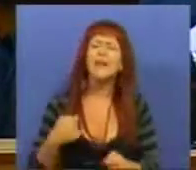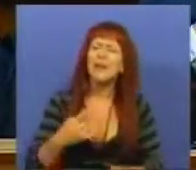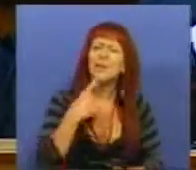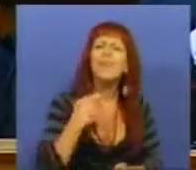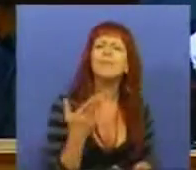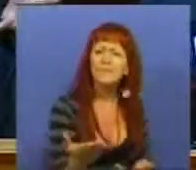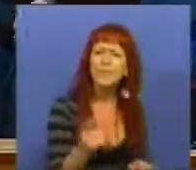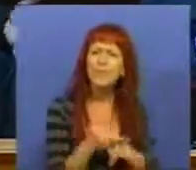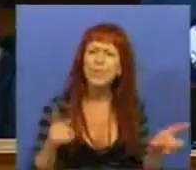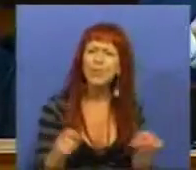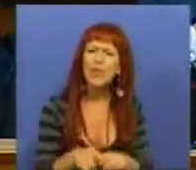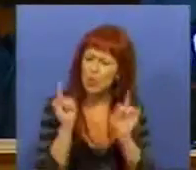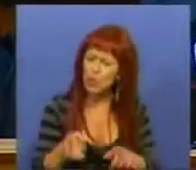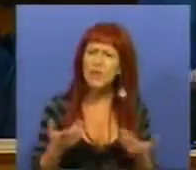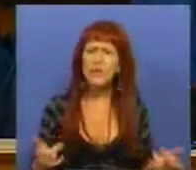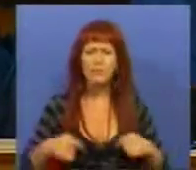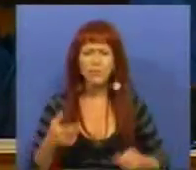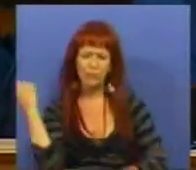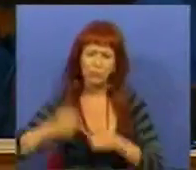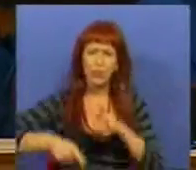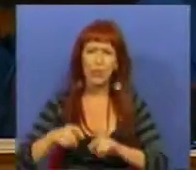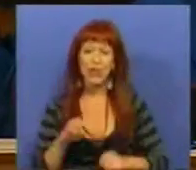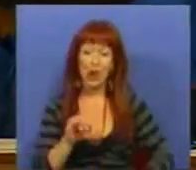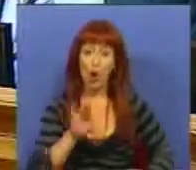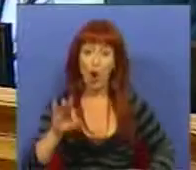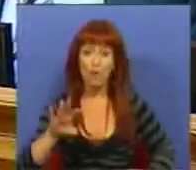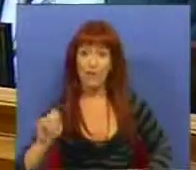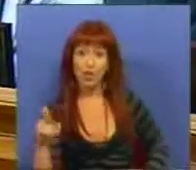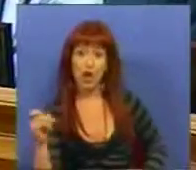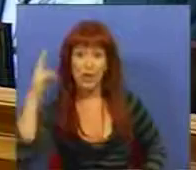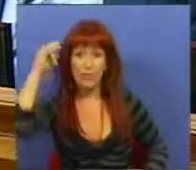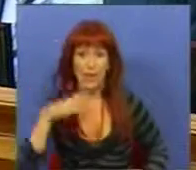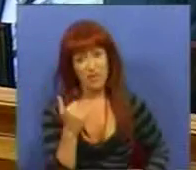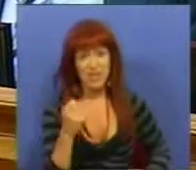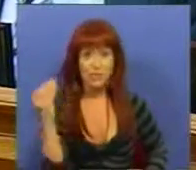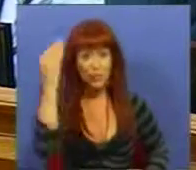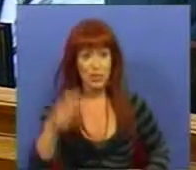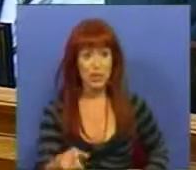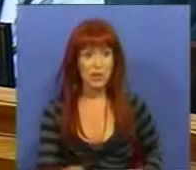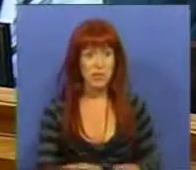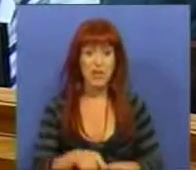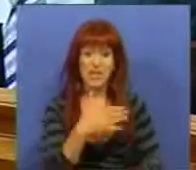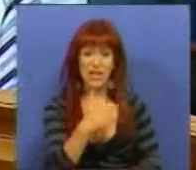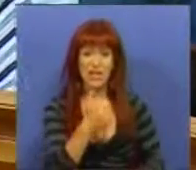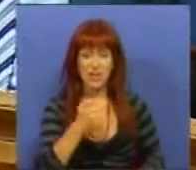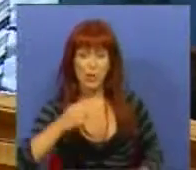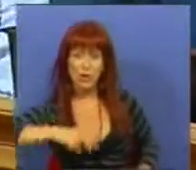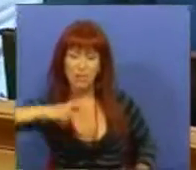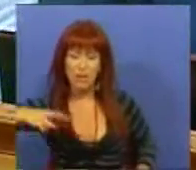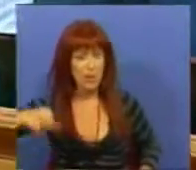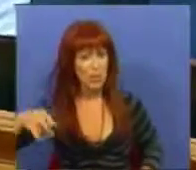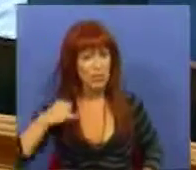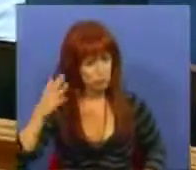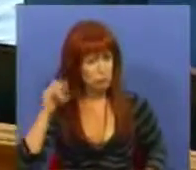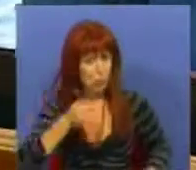perguntar, porquê é que não começam pela taxação do offshore da Madeira? 25%? 750 milhões? Não